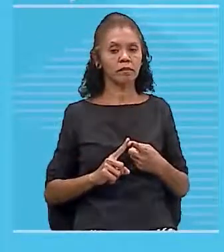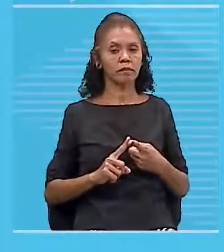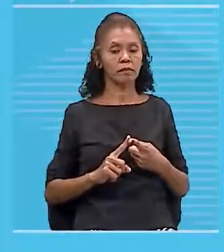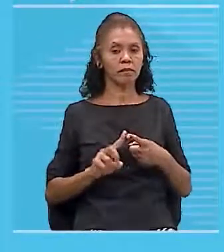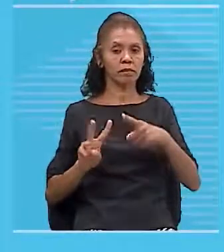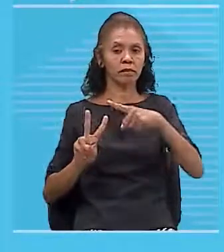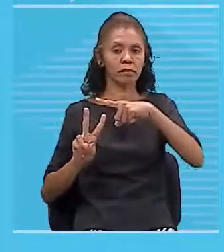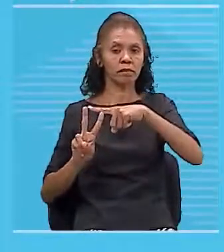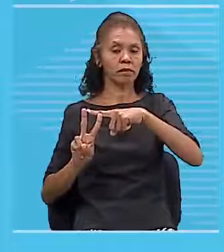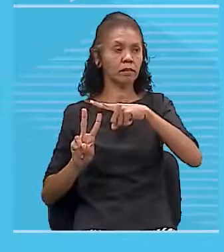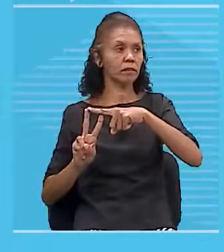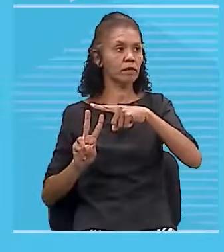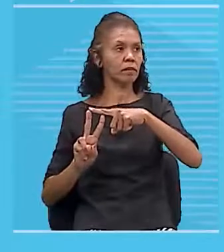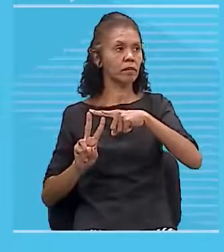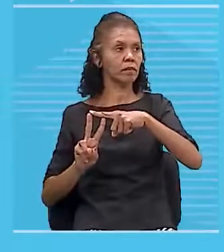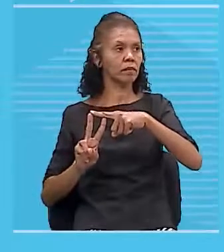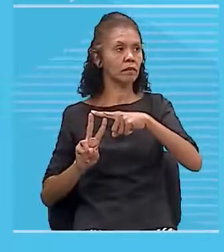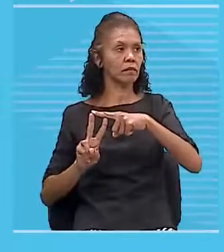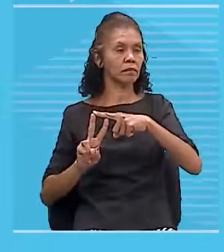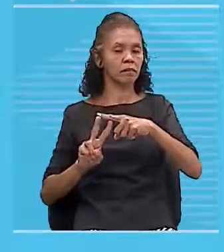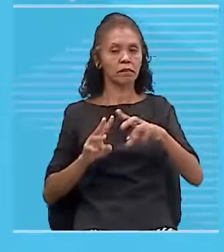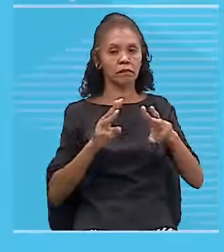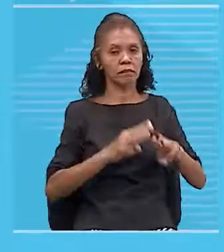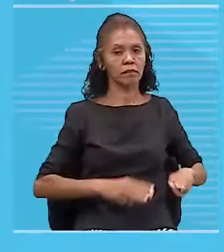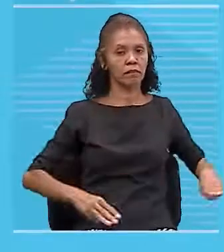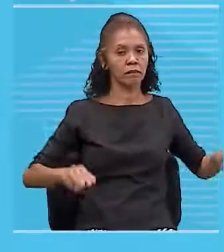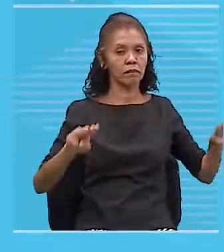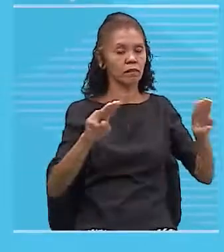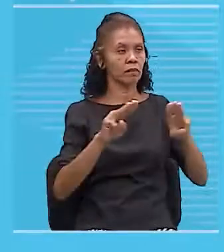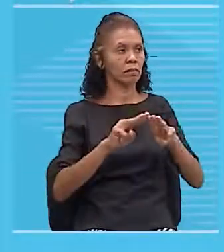vetor campo magnético,